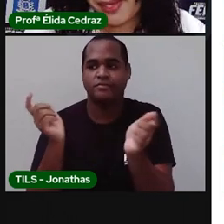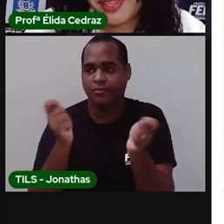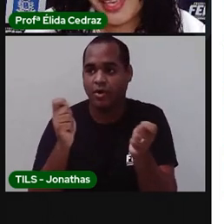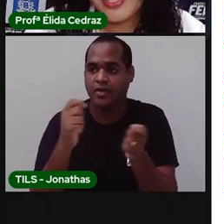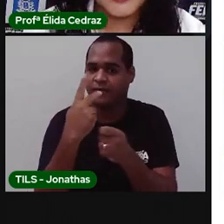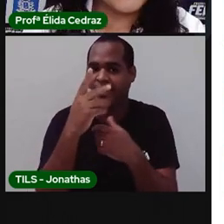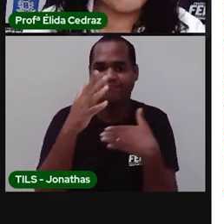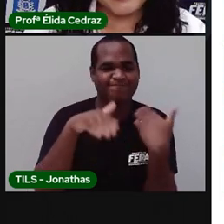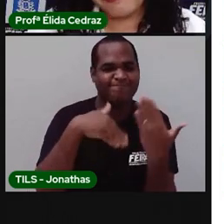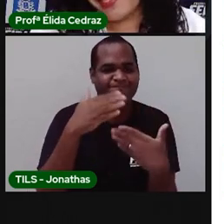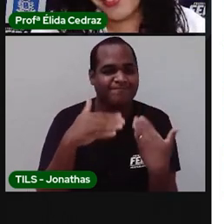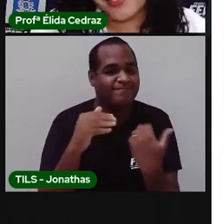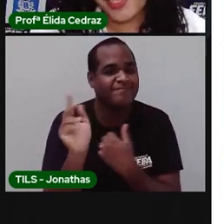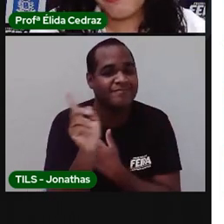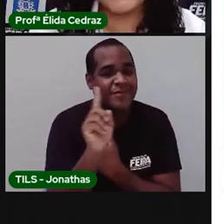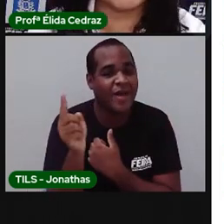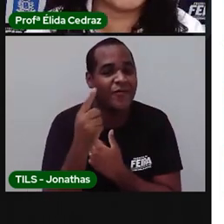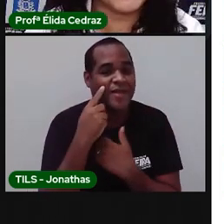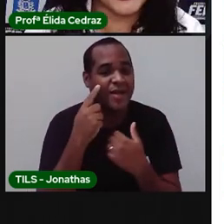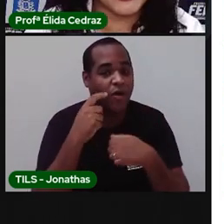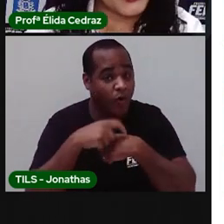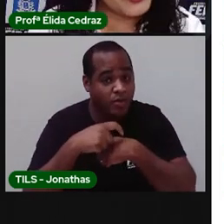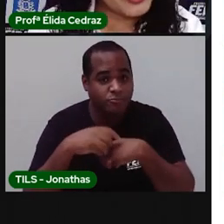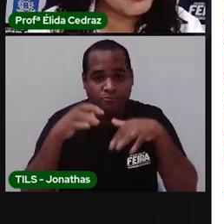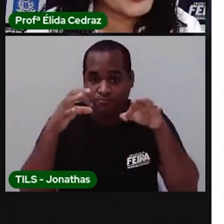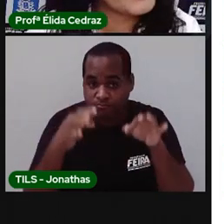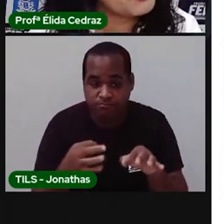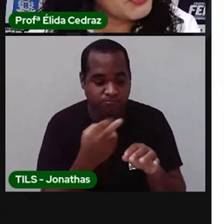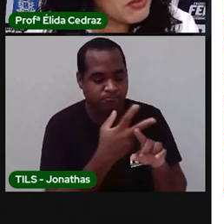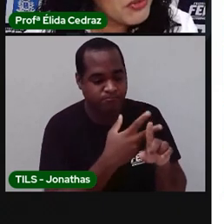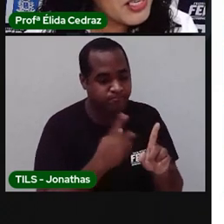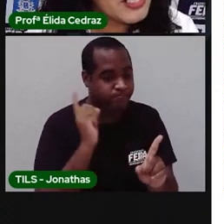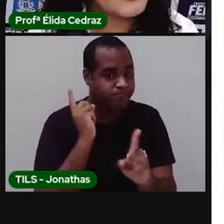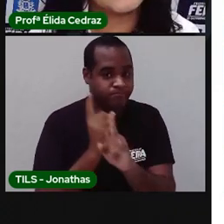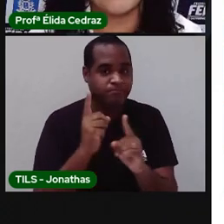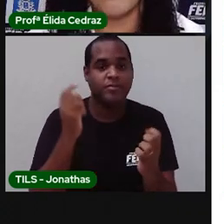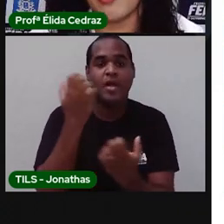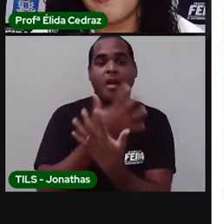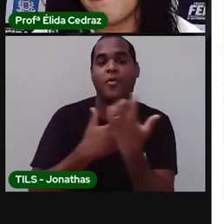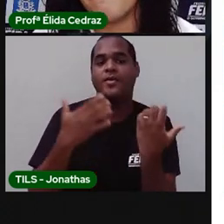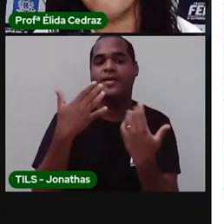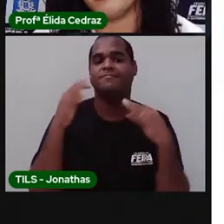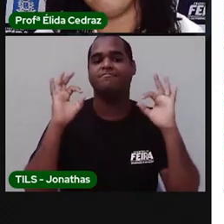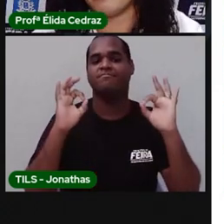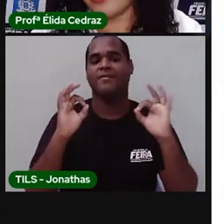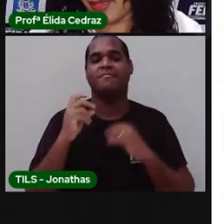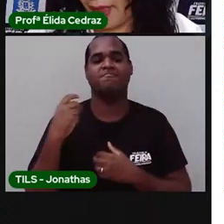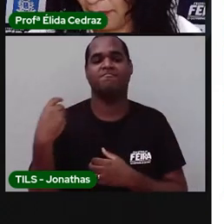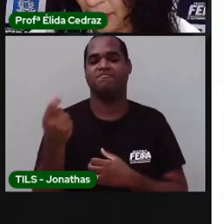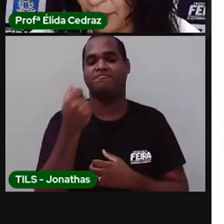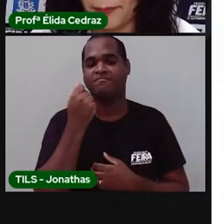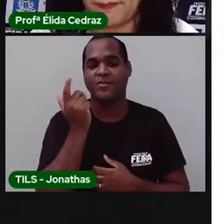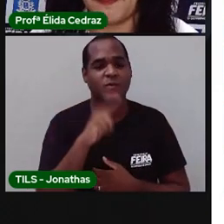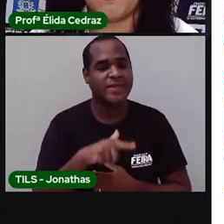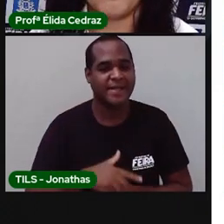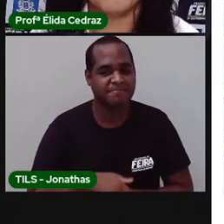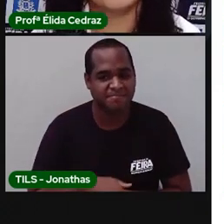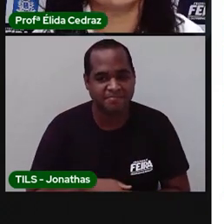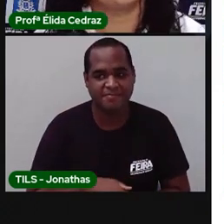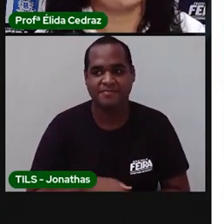vai se perder. Não vai perder tempo. Você vai achar suas músicas preferidas, ó, bem mais rápido.